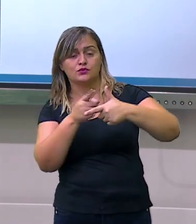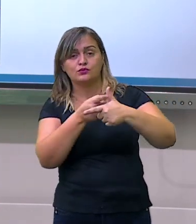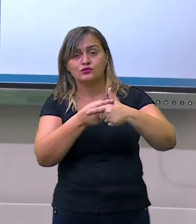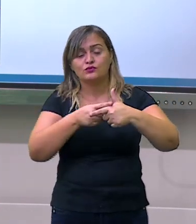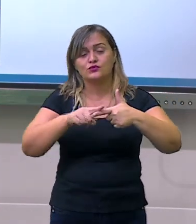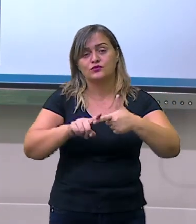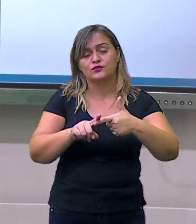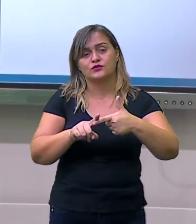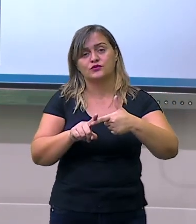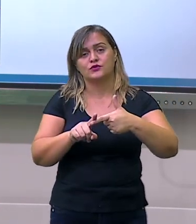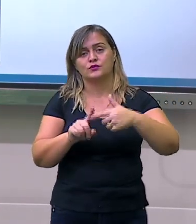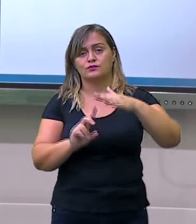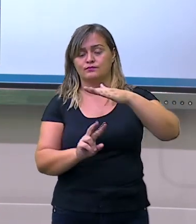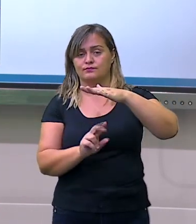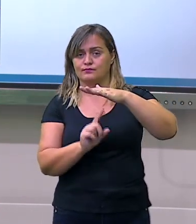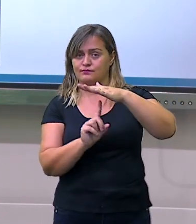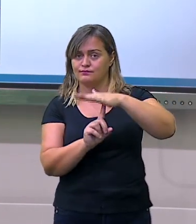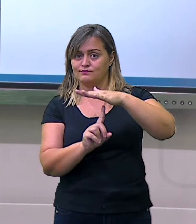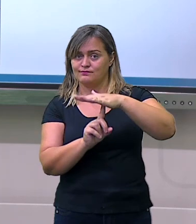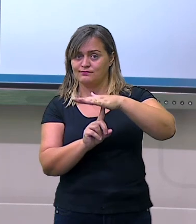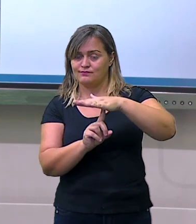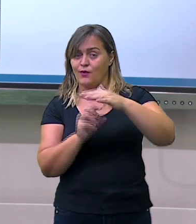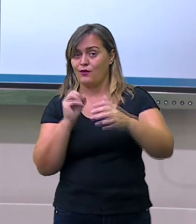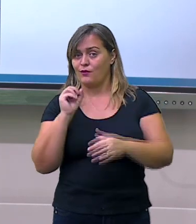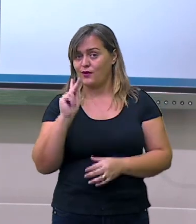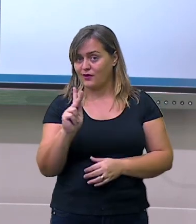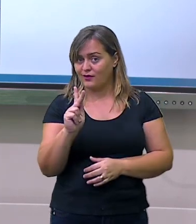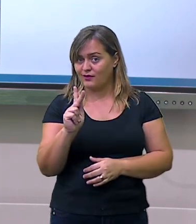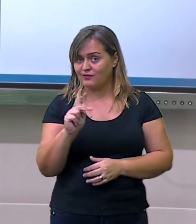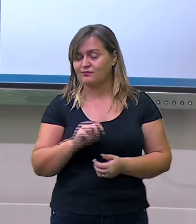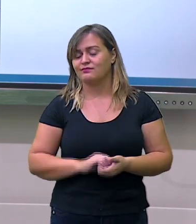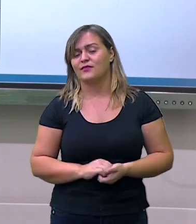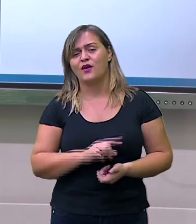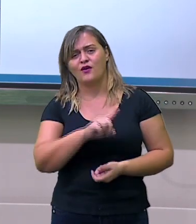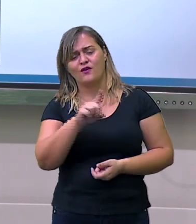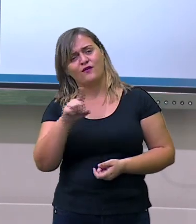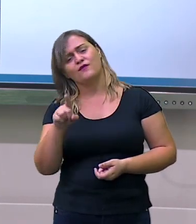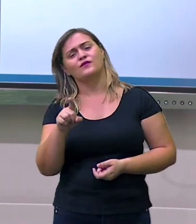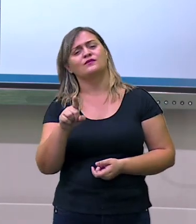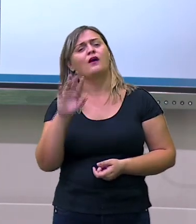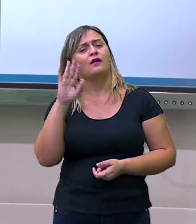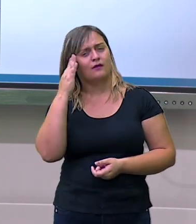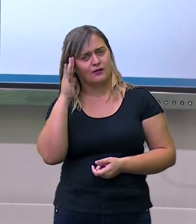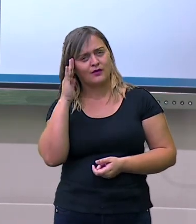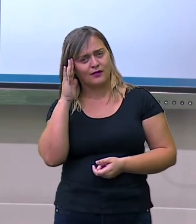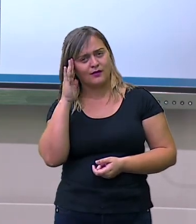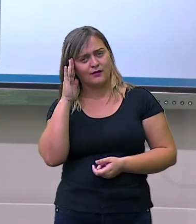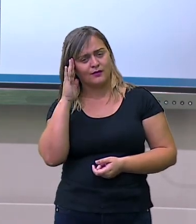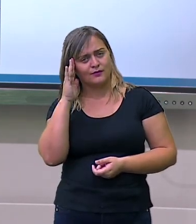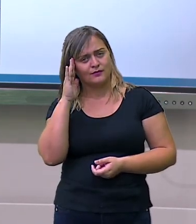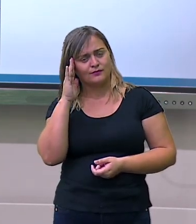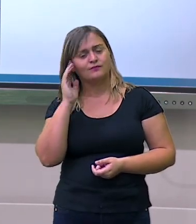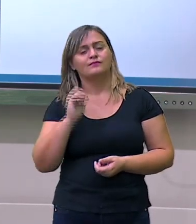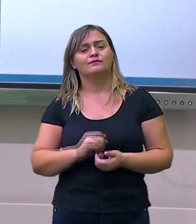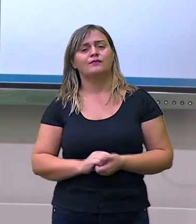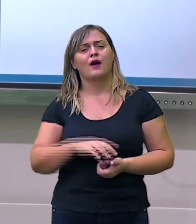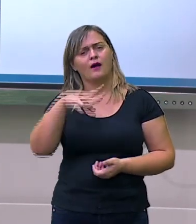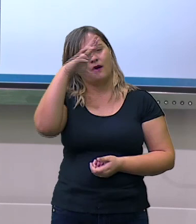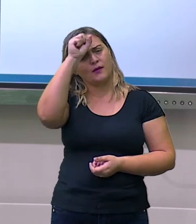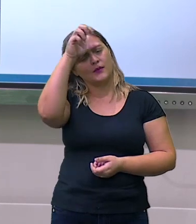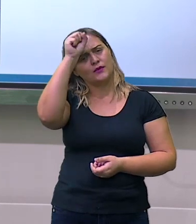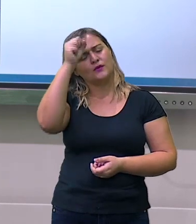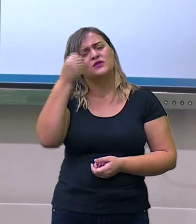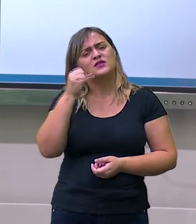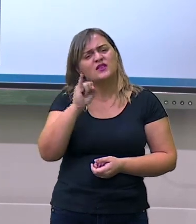pessoal? É isso aí. Nós vamos finalizar a nossa aula aqui. Espero que vocês tenham compreendido, entendido. E, se